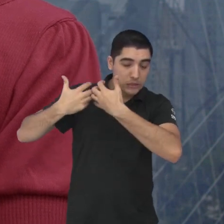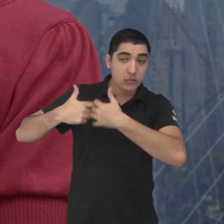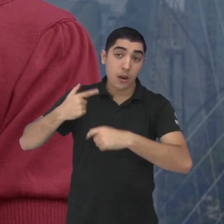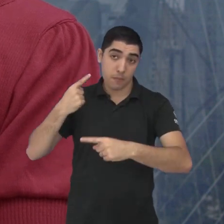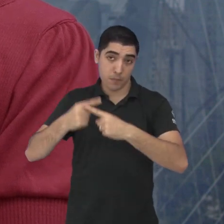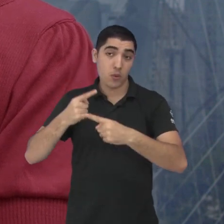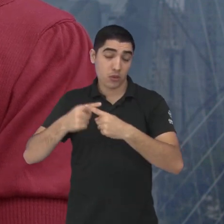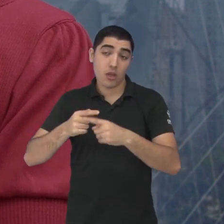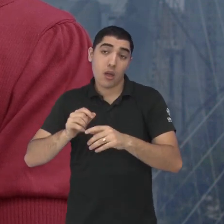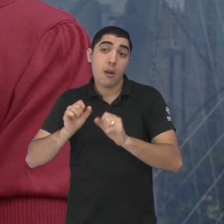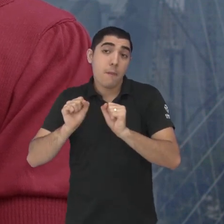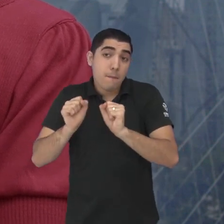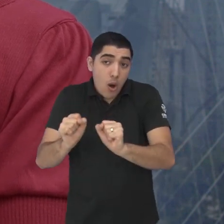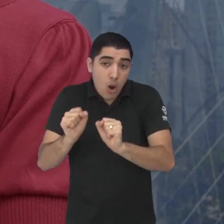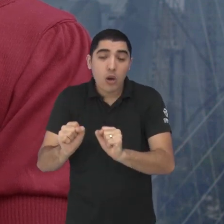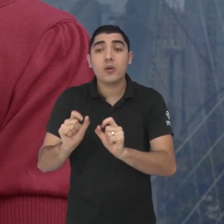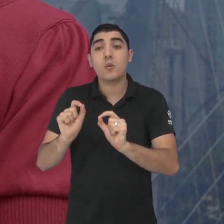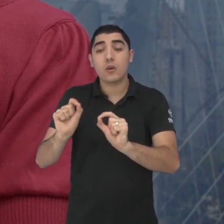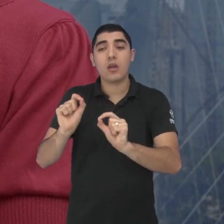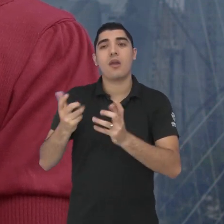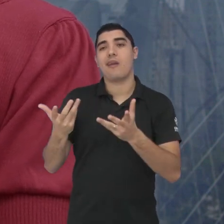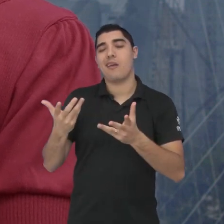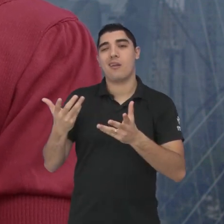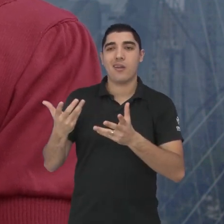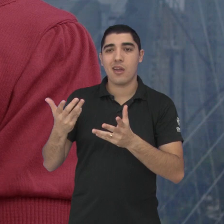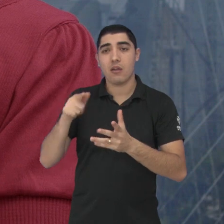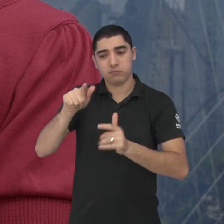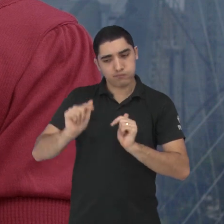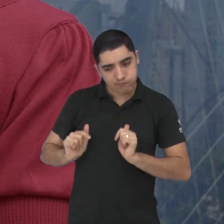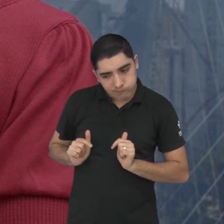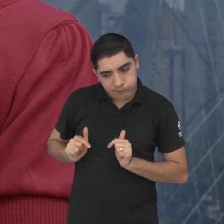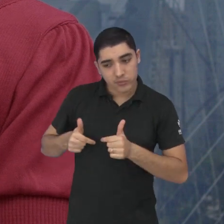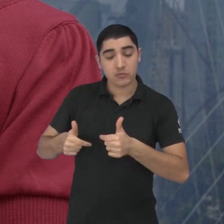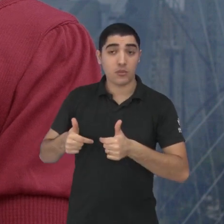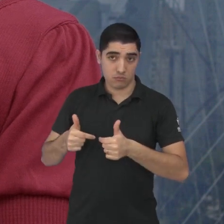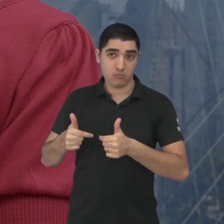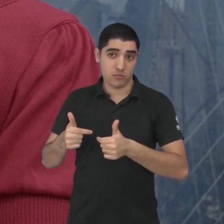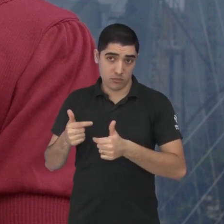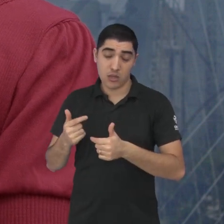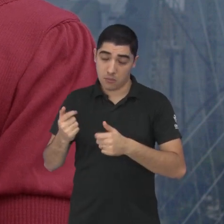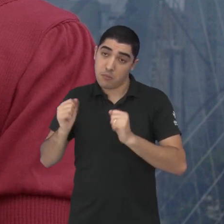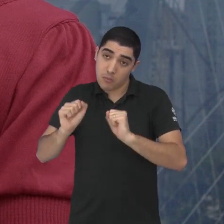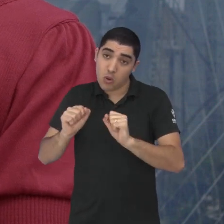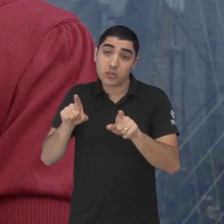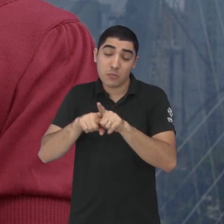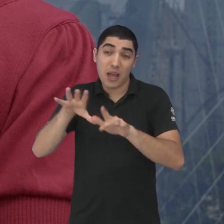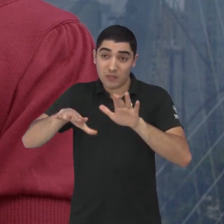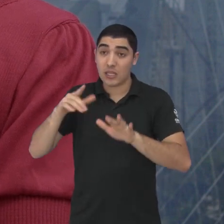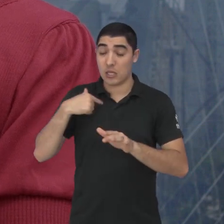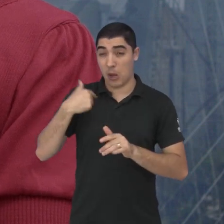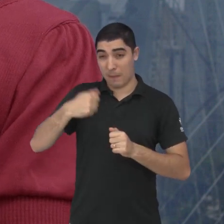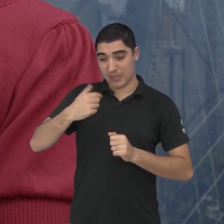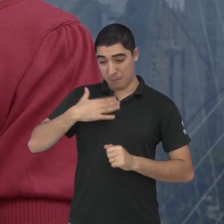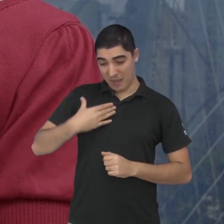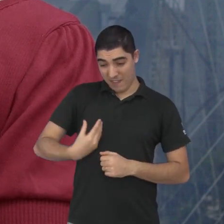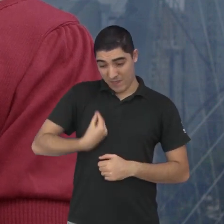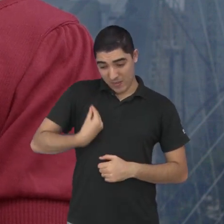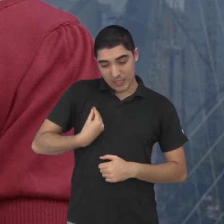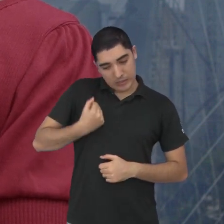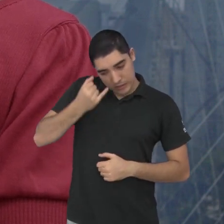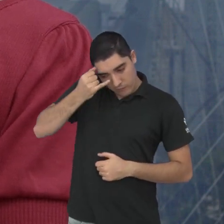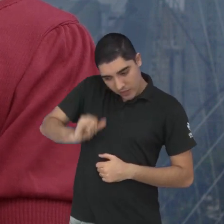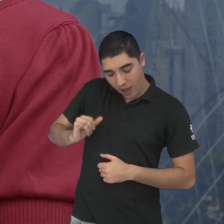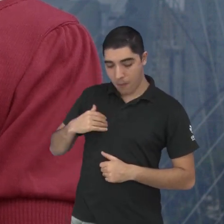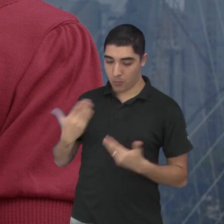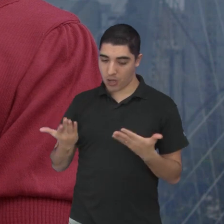fato vai ser uma renúncia vai ser uma dedicação como ela disse falou então se existe qualquer